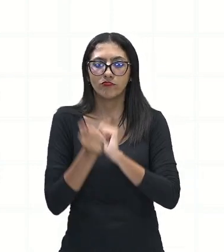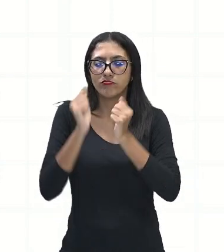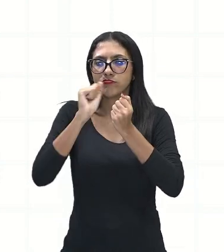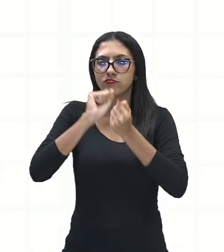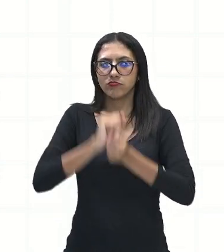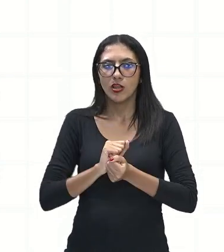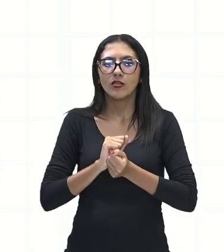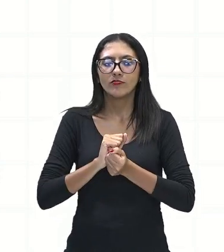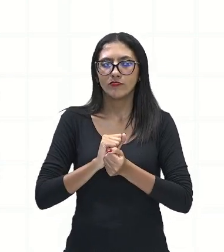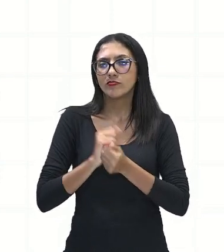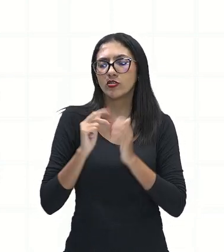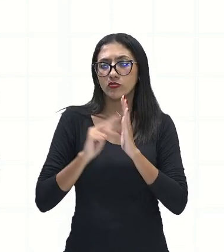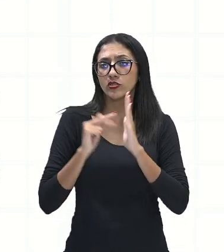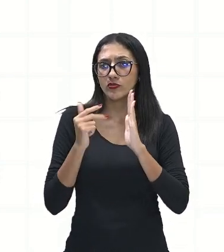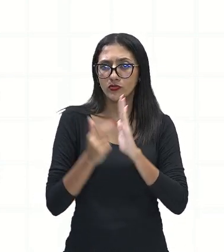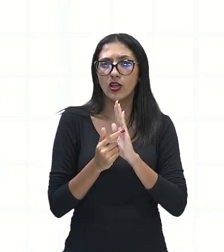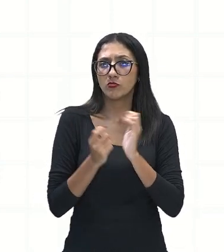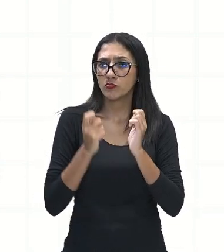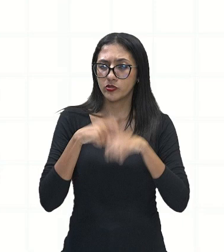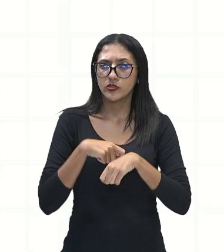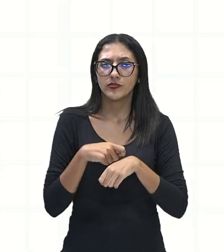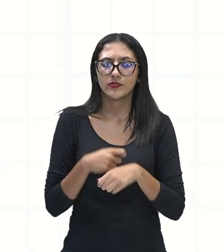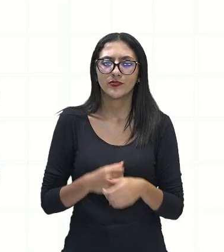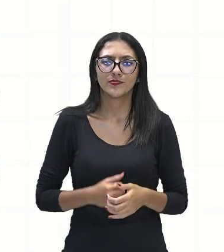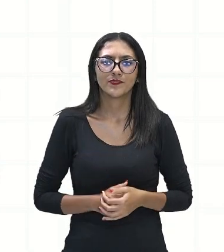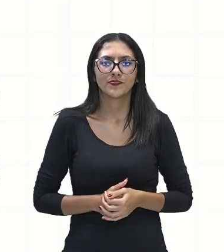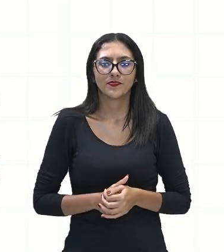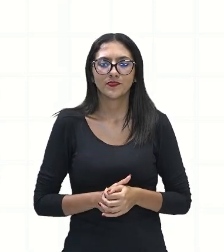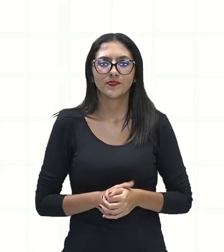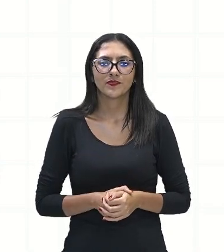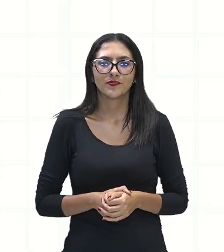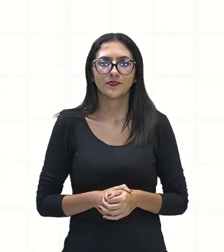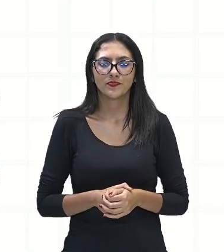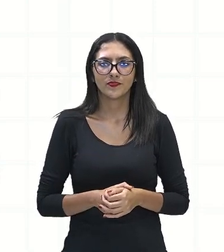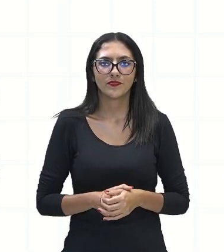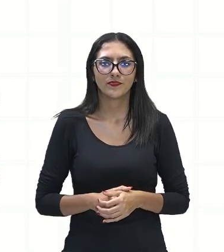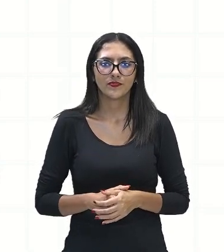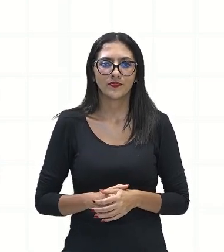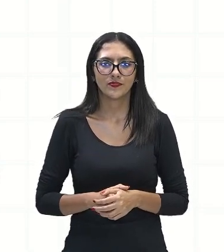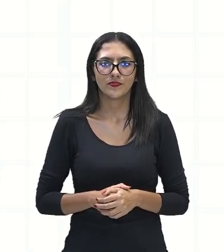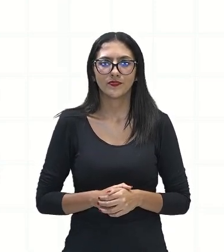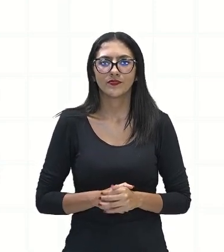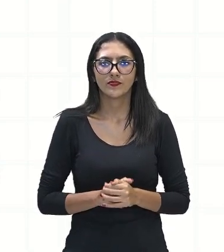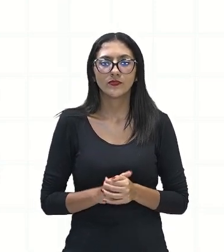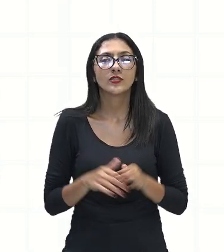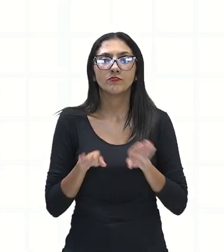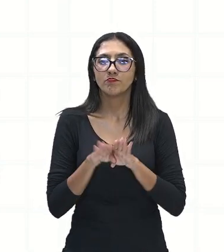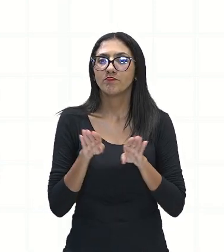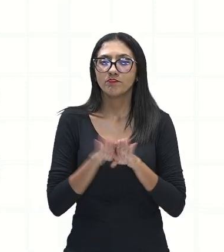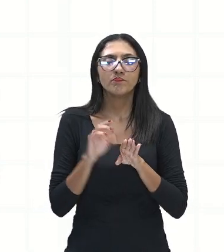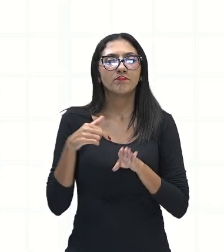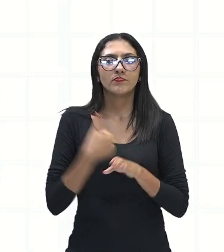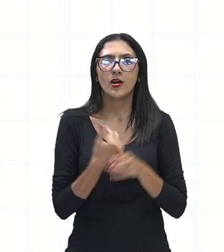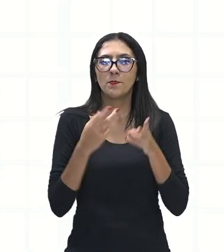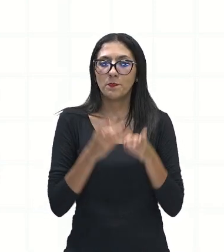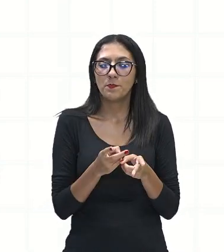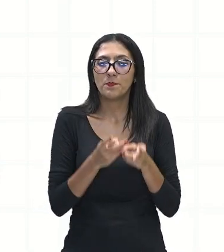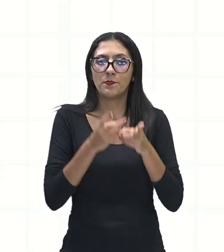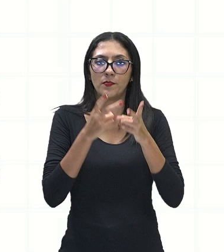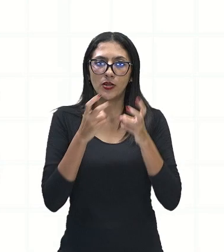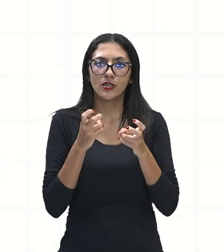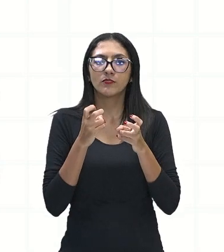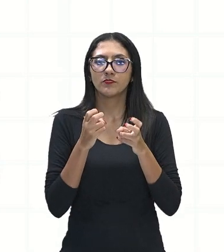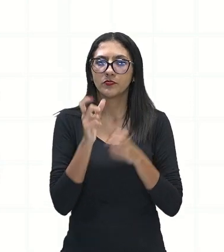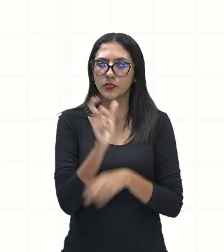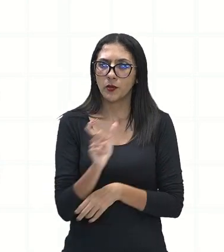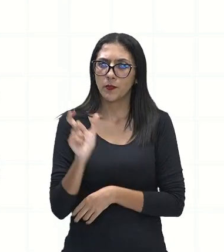rosa, que no caso é o perfume, né? E aí, nós vamos observar que a